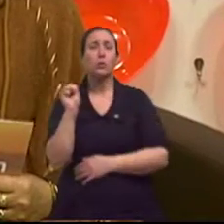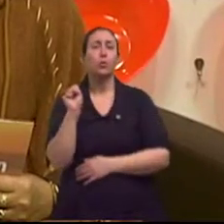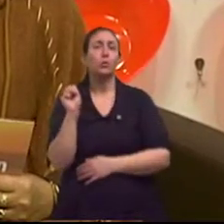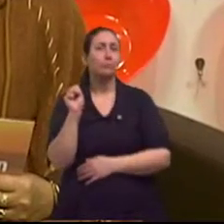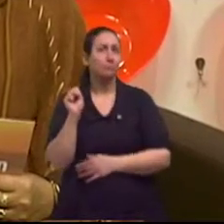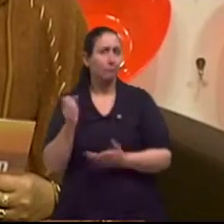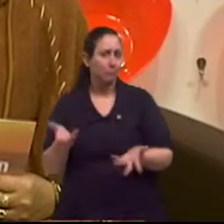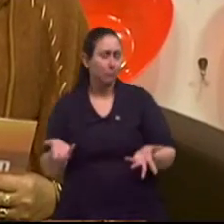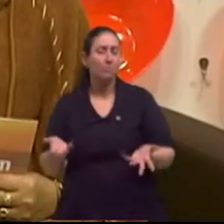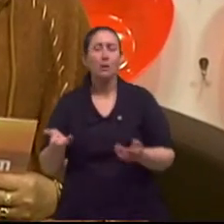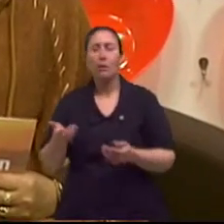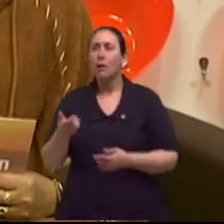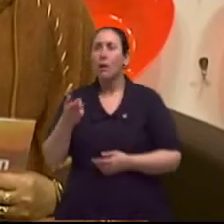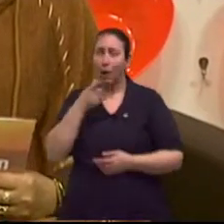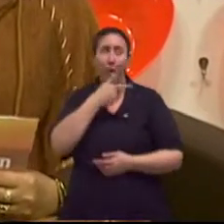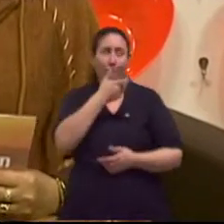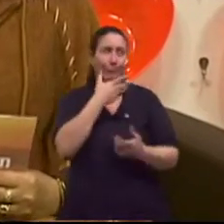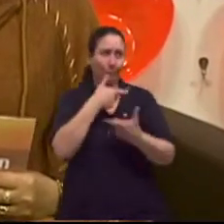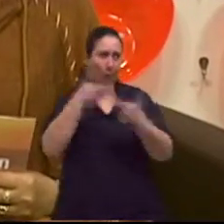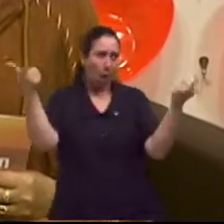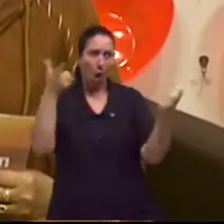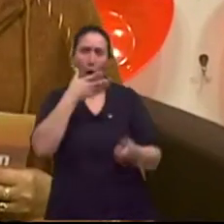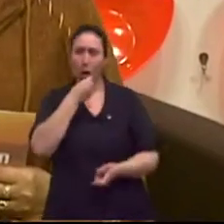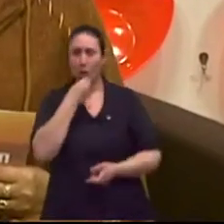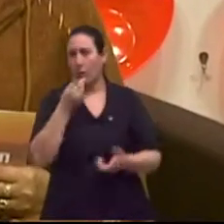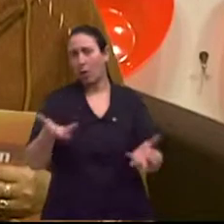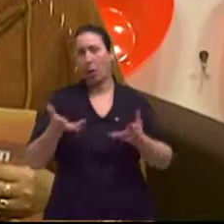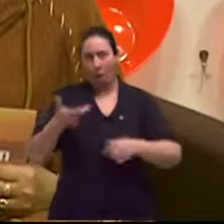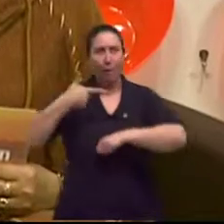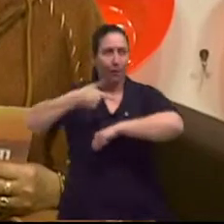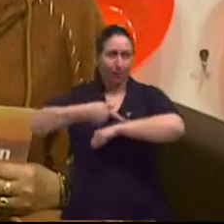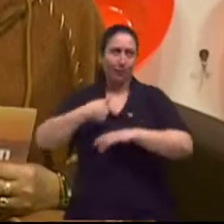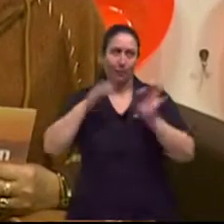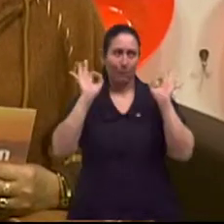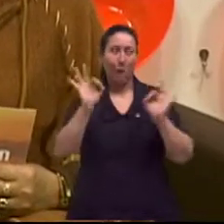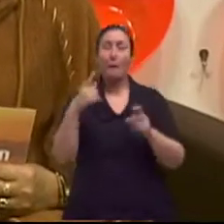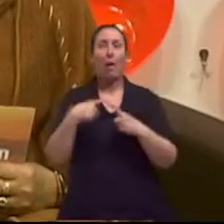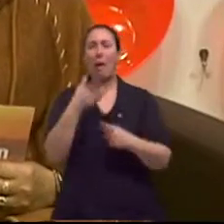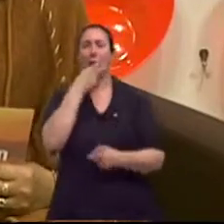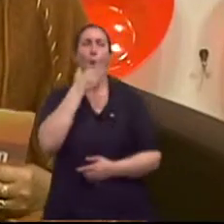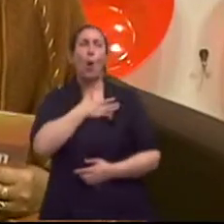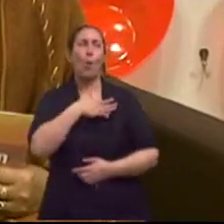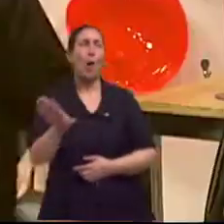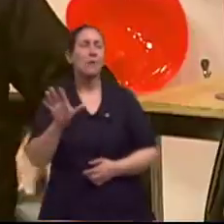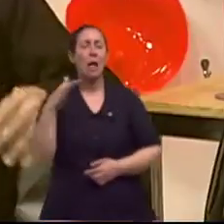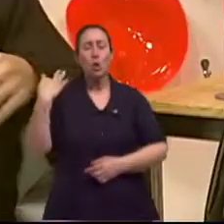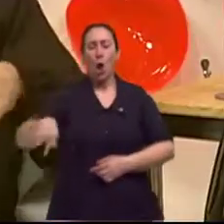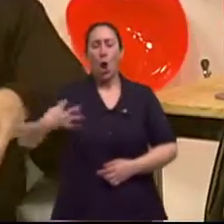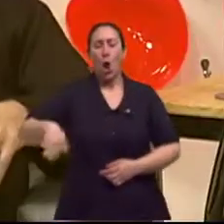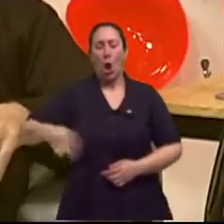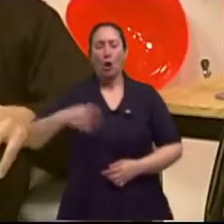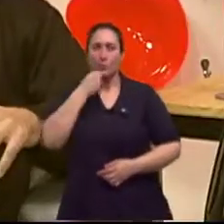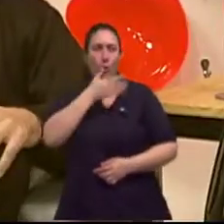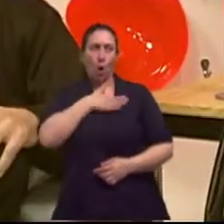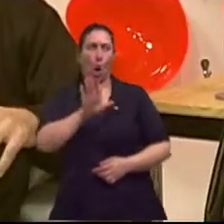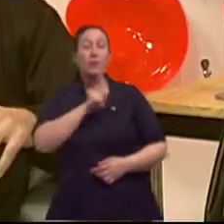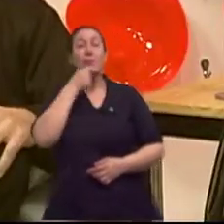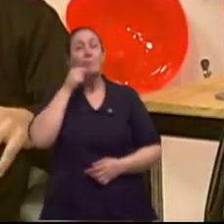preferem mais o laser, né? Porque dizem que os homens são mais frágeis do que nós para aguentar a dor. Vamos dizer assim,